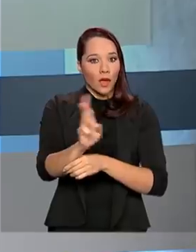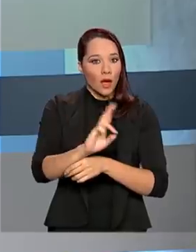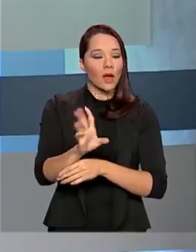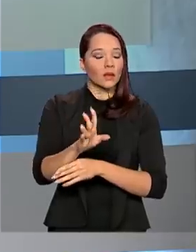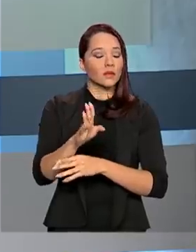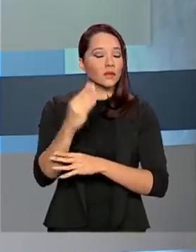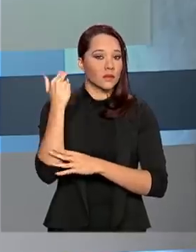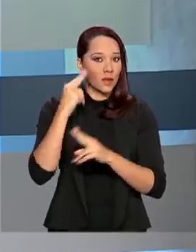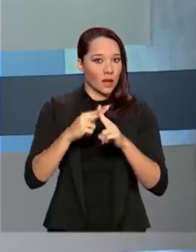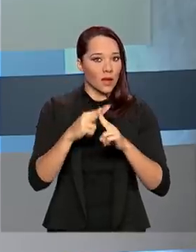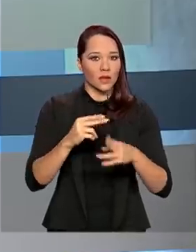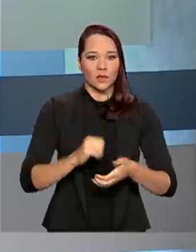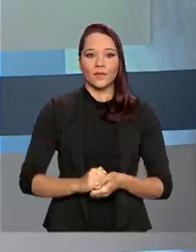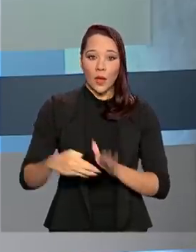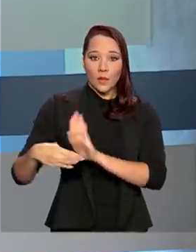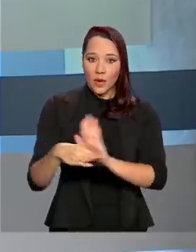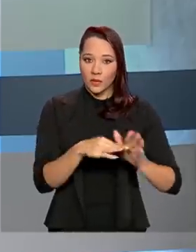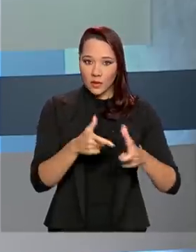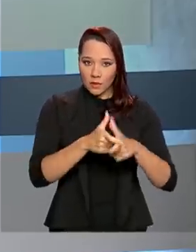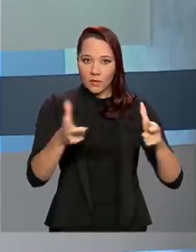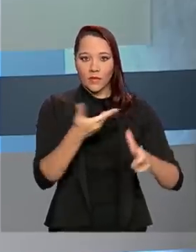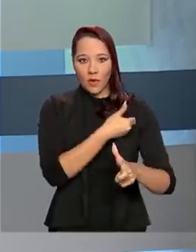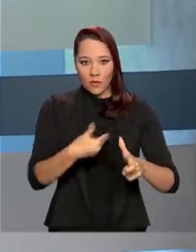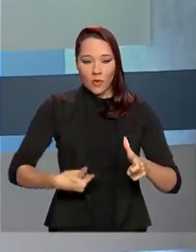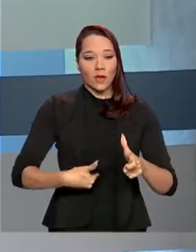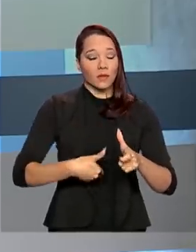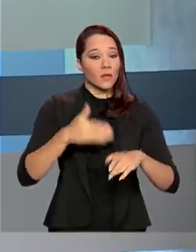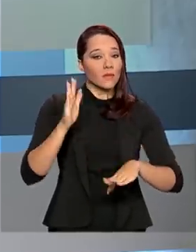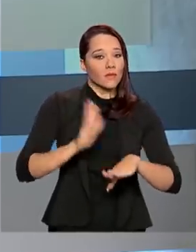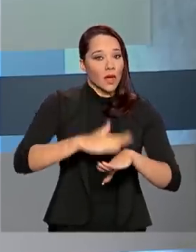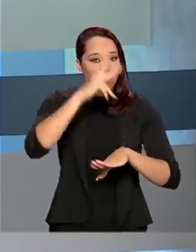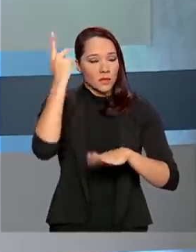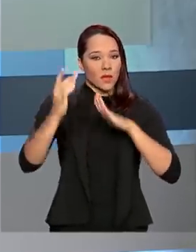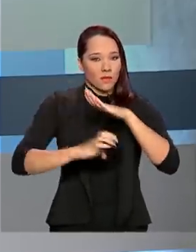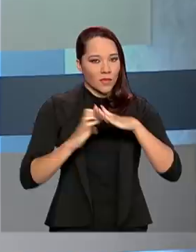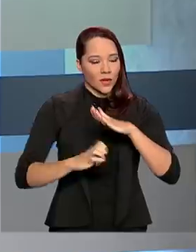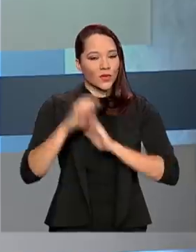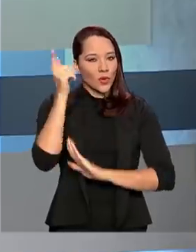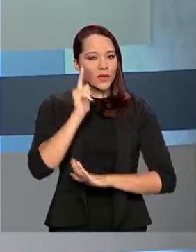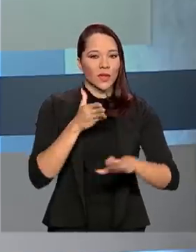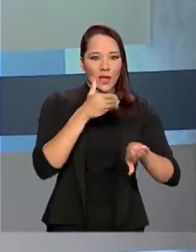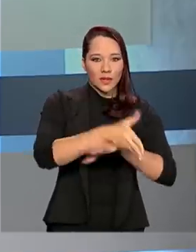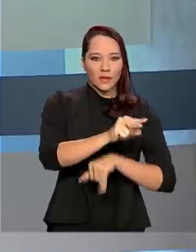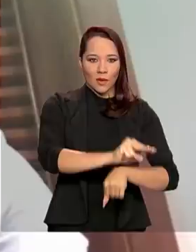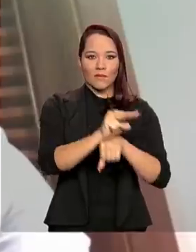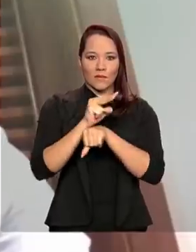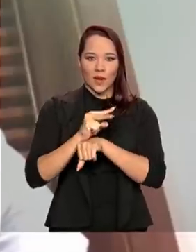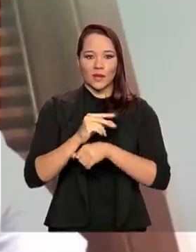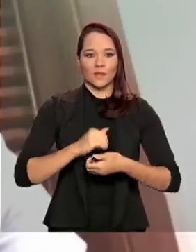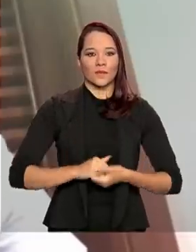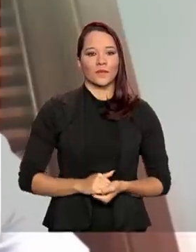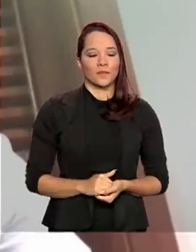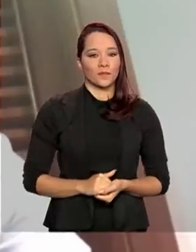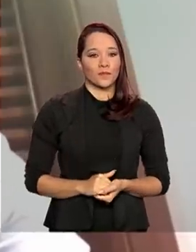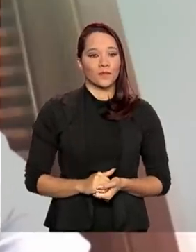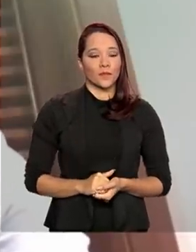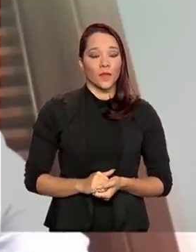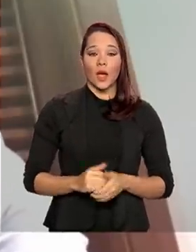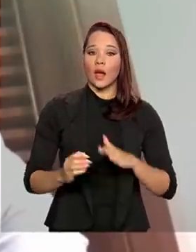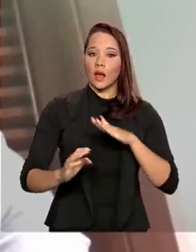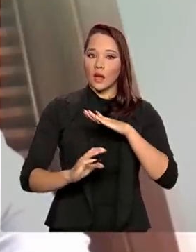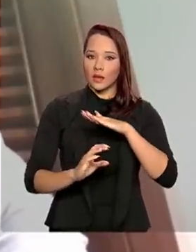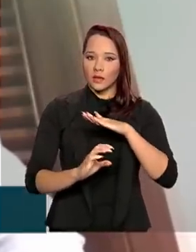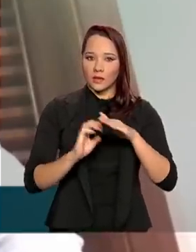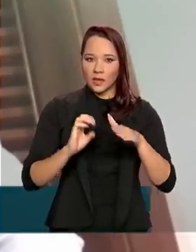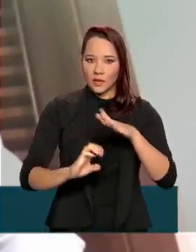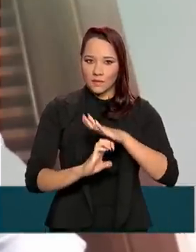ajuda que está sendo ampliada pelo governo para que mais empresários tenham acesso ao crédito. A empresa da